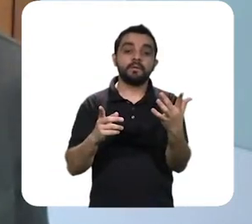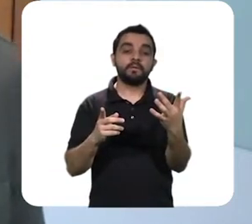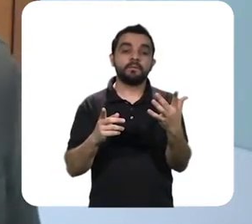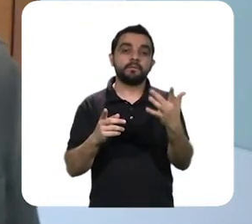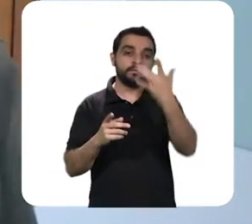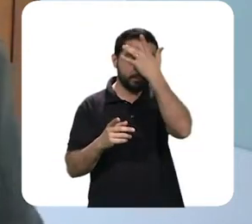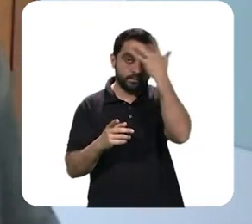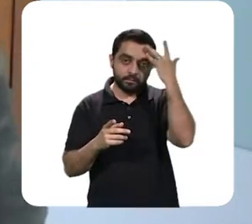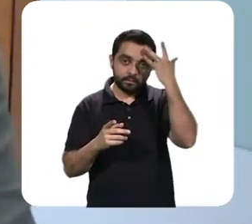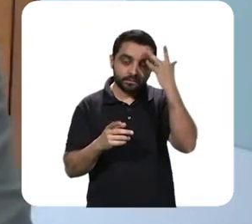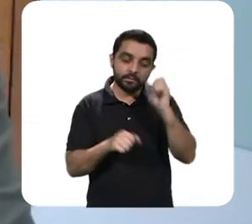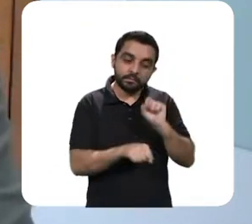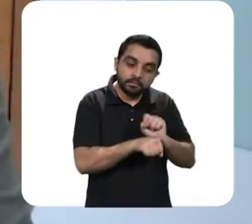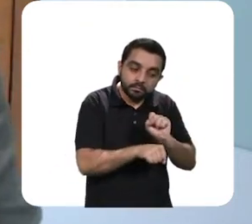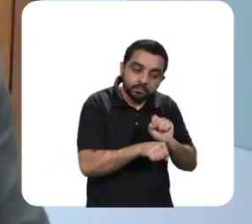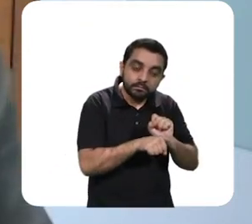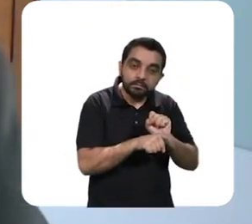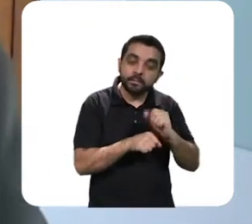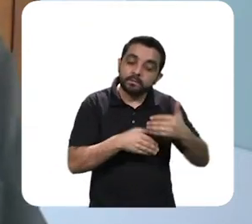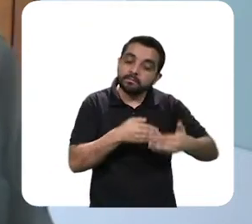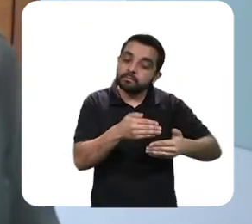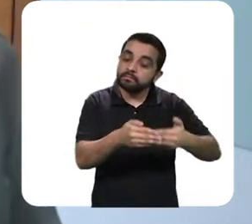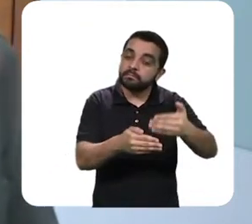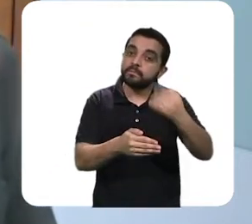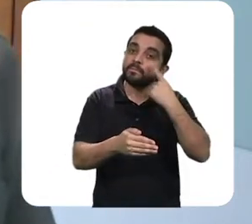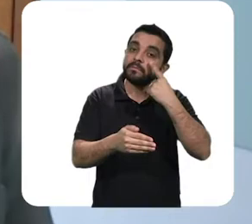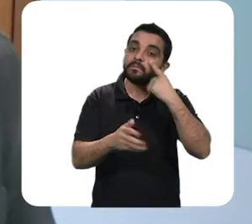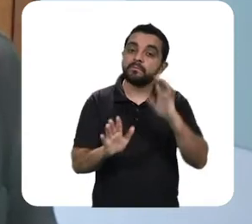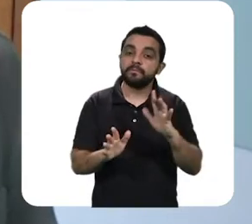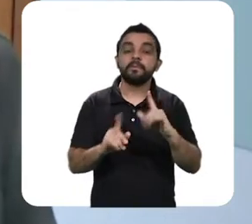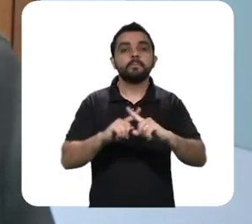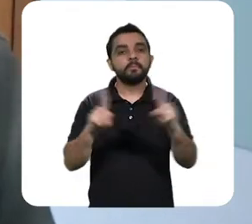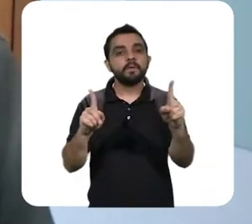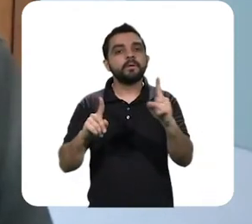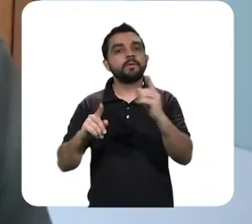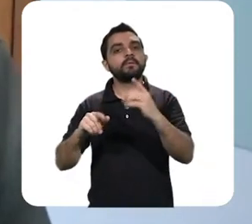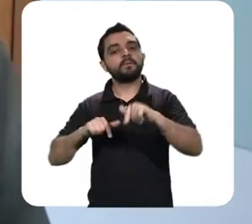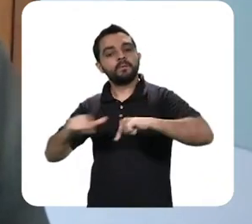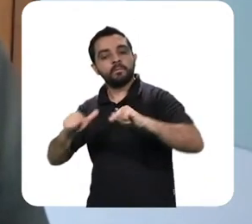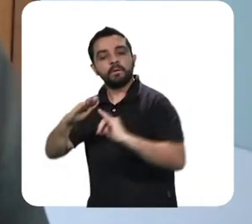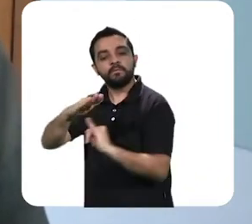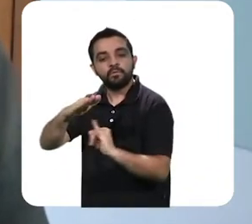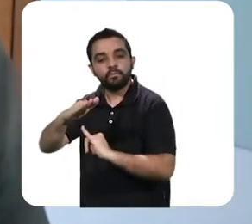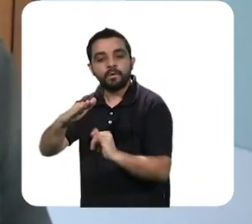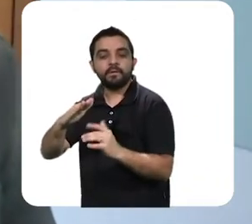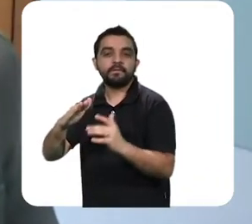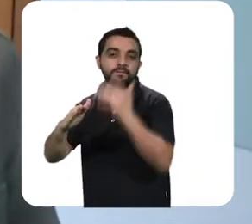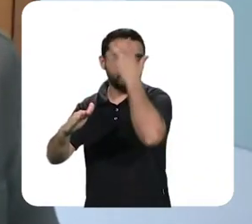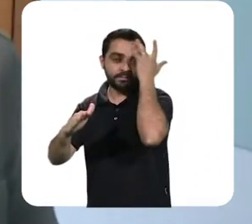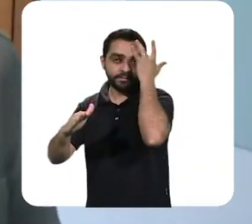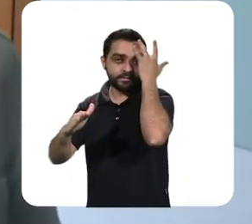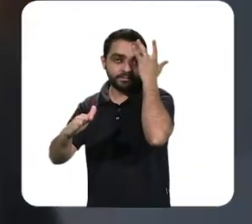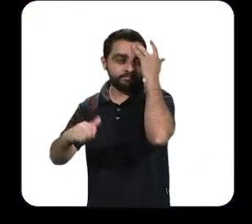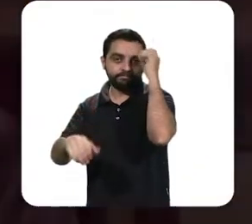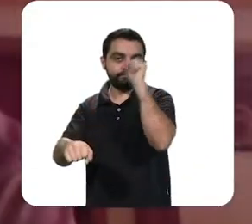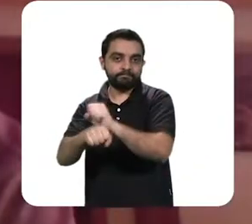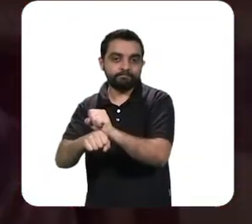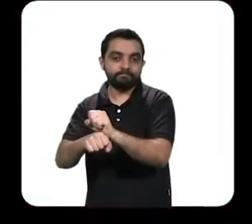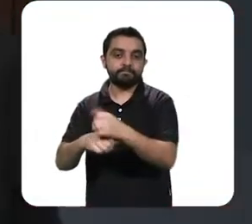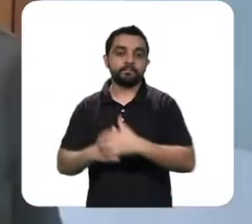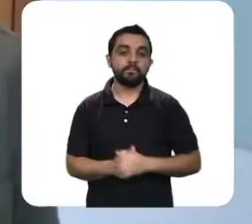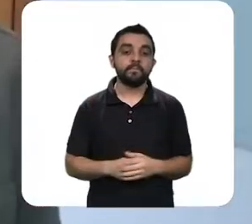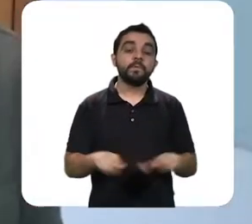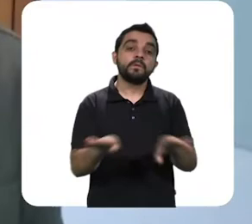então, as fontes de dados estatísticas não captam ainda o volume de desemprego que está sendo gerado. Então,